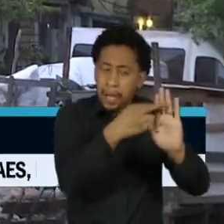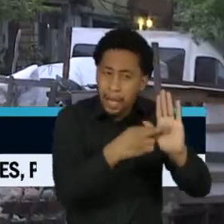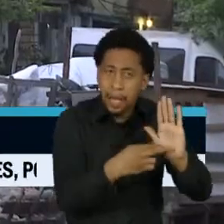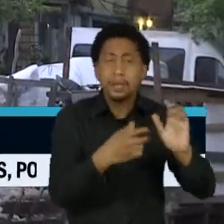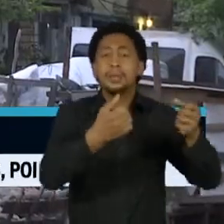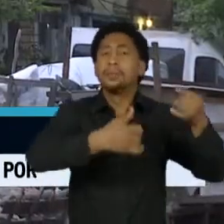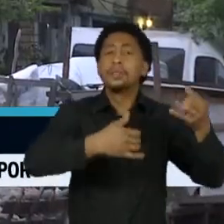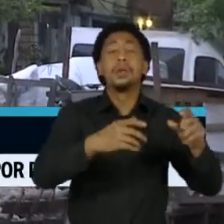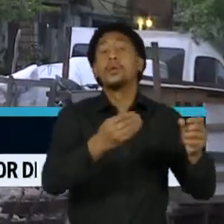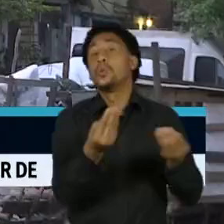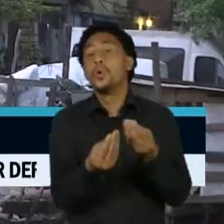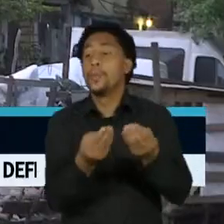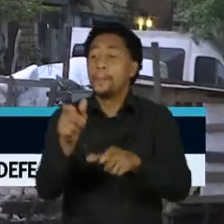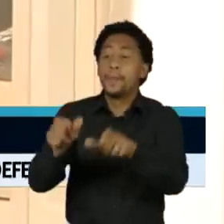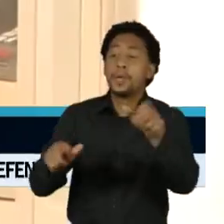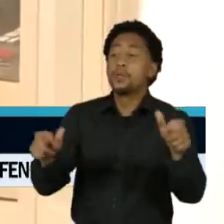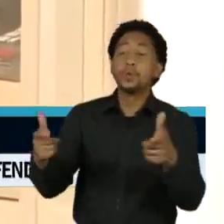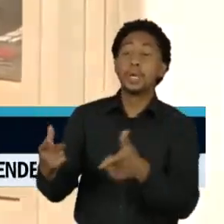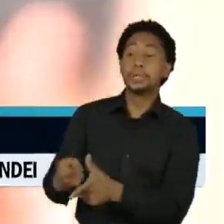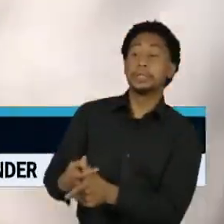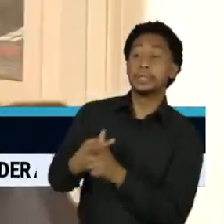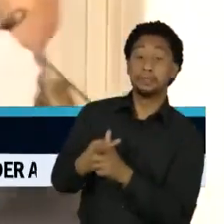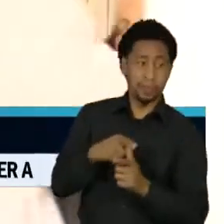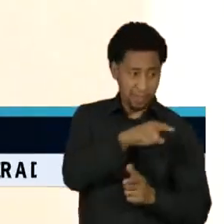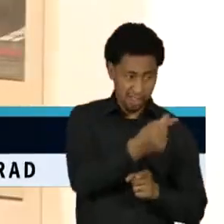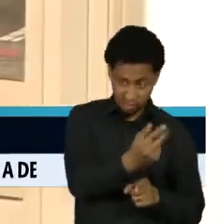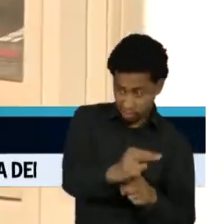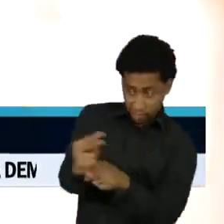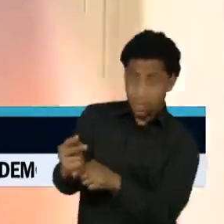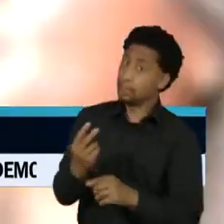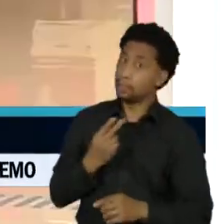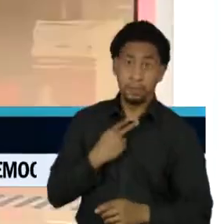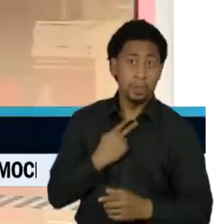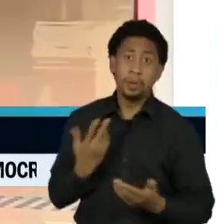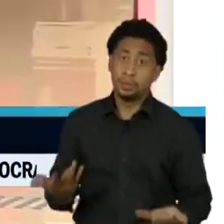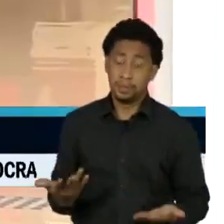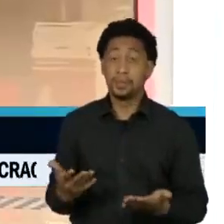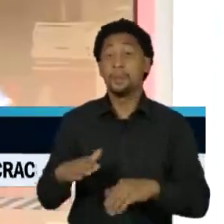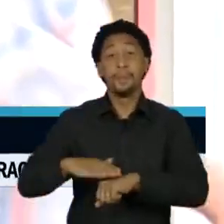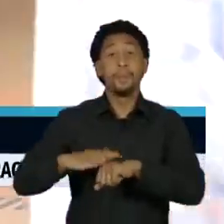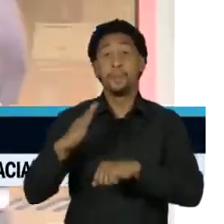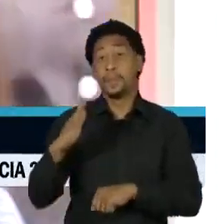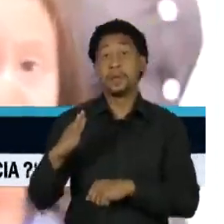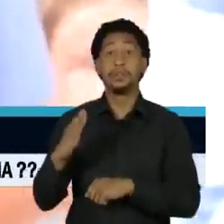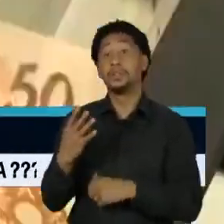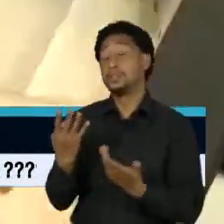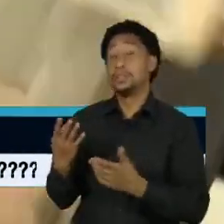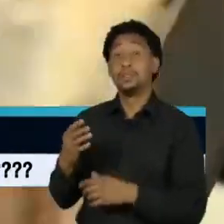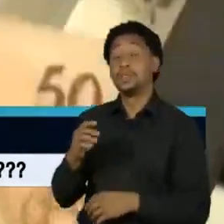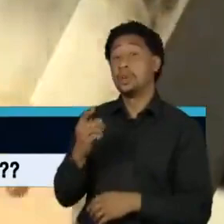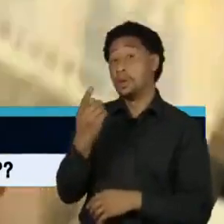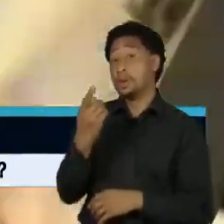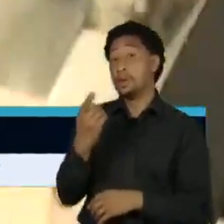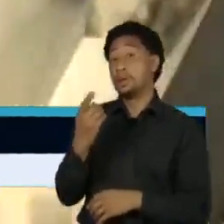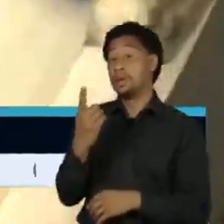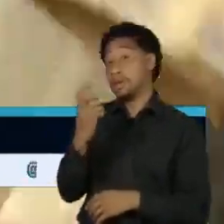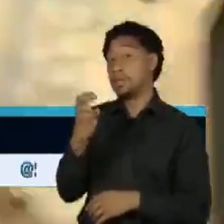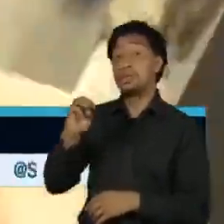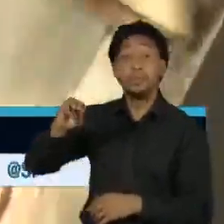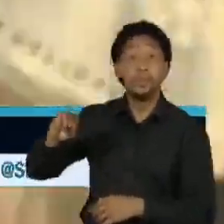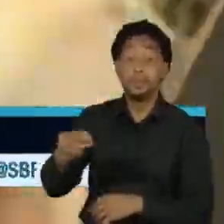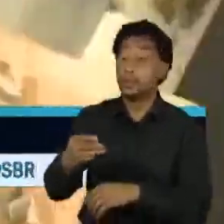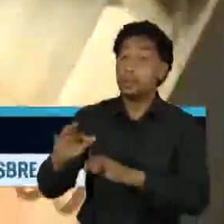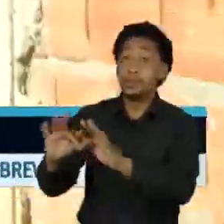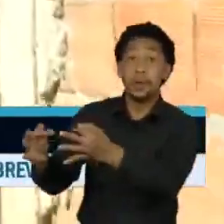parcela mais pobre da população. Mais de 20 milhões de famílias inscritas no Auxílio Brasil foram incluídas no sistema do